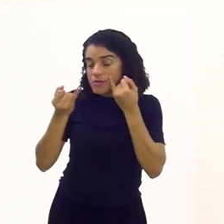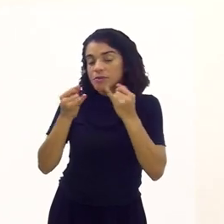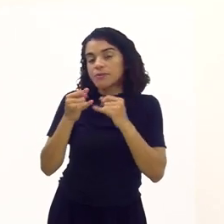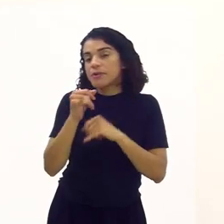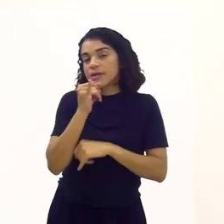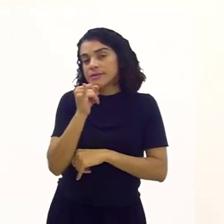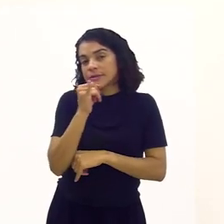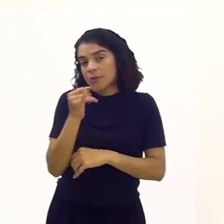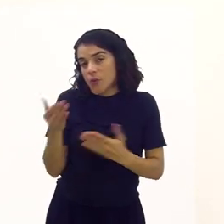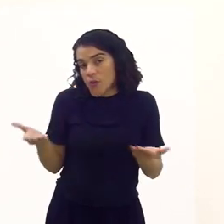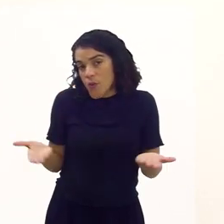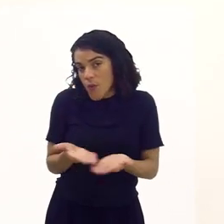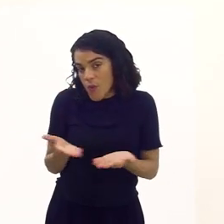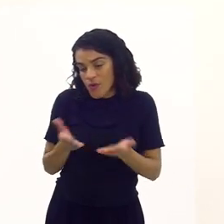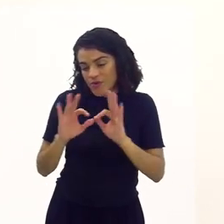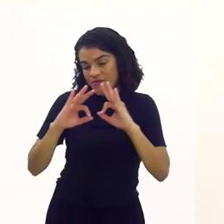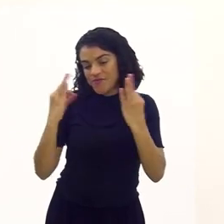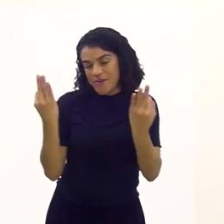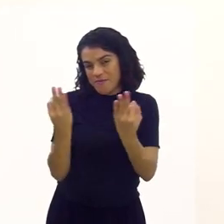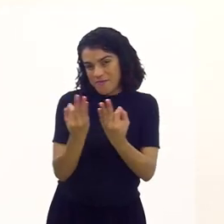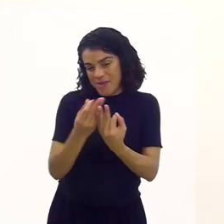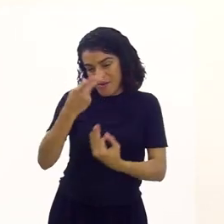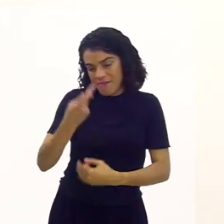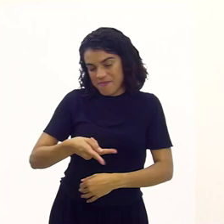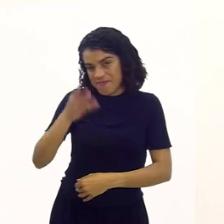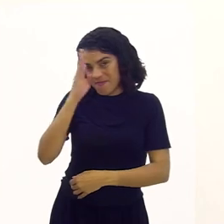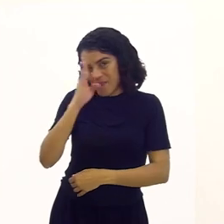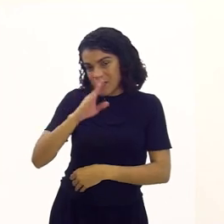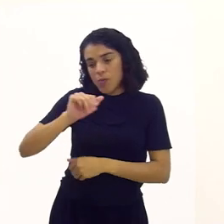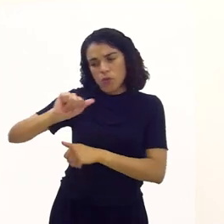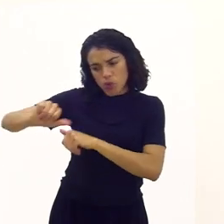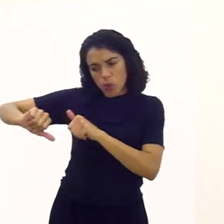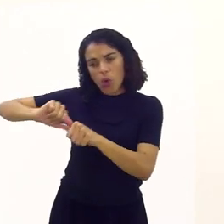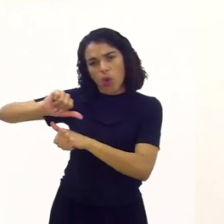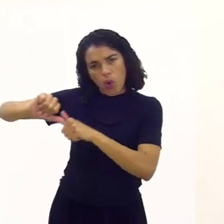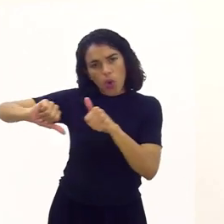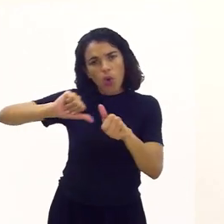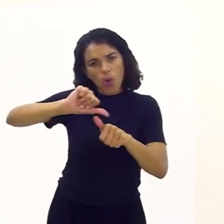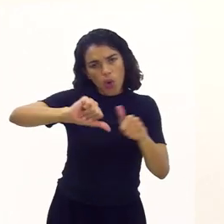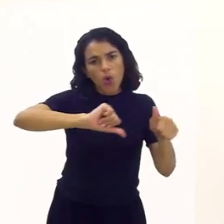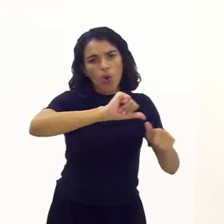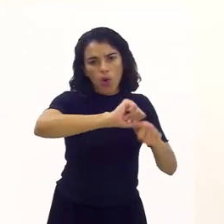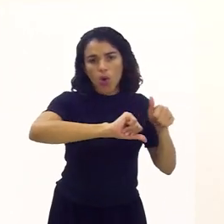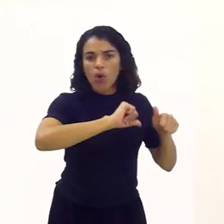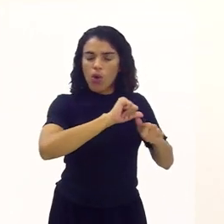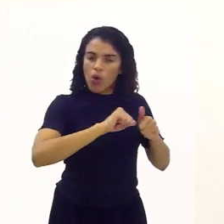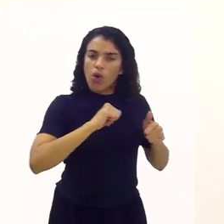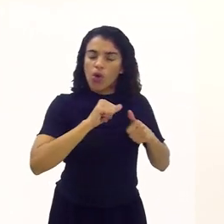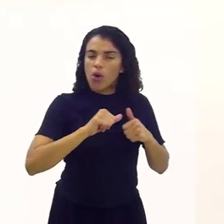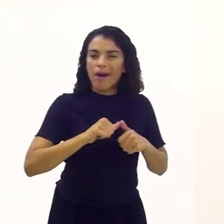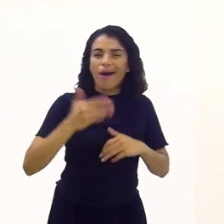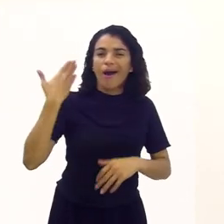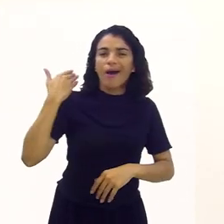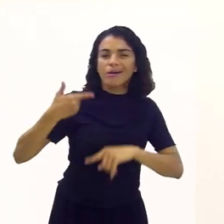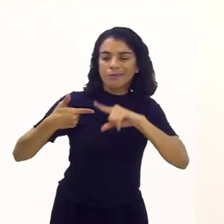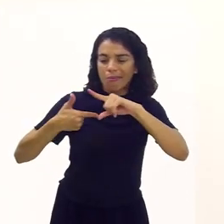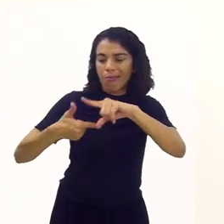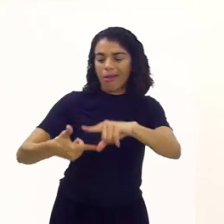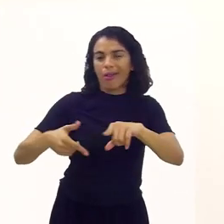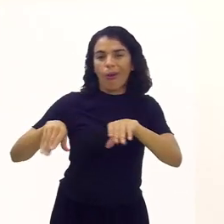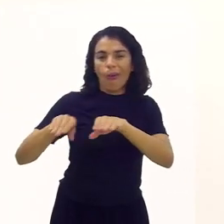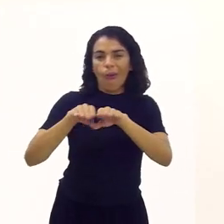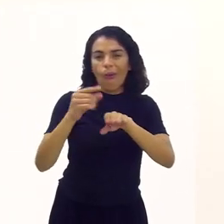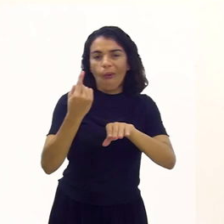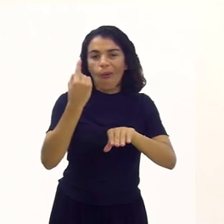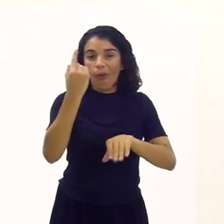também que hoje a família brasileira mudou, hoje, em sua maioria, os